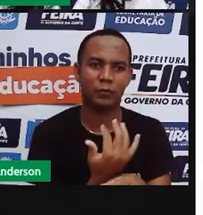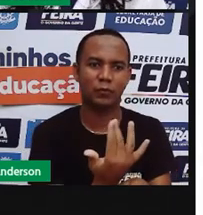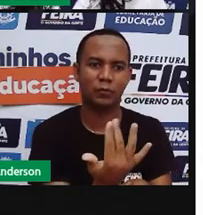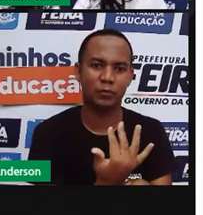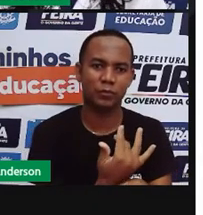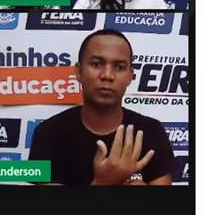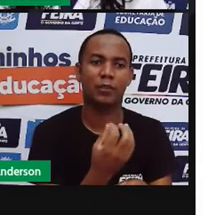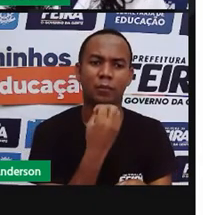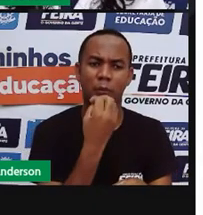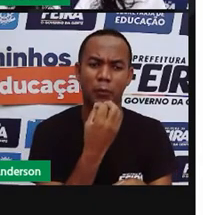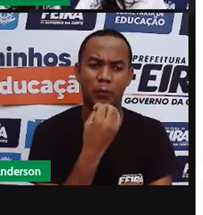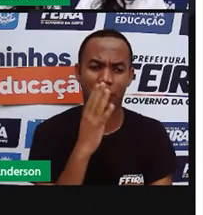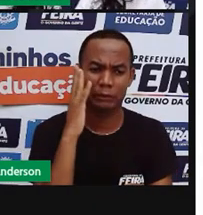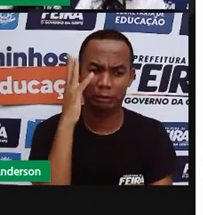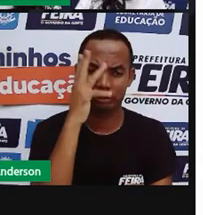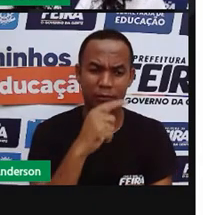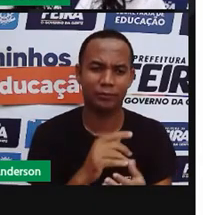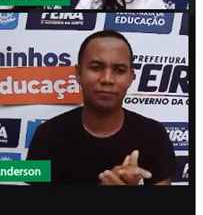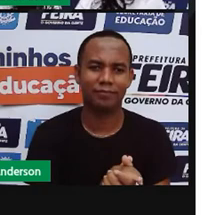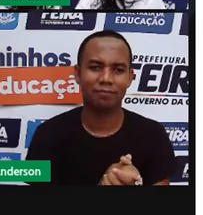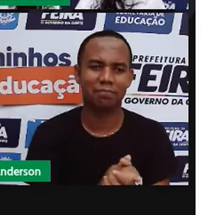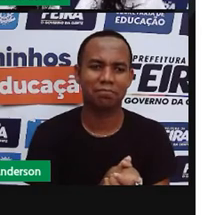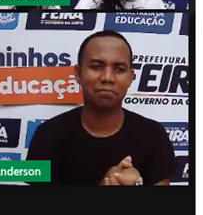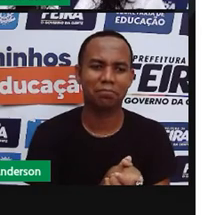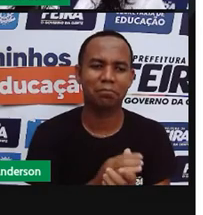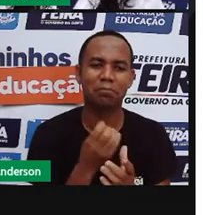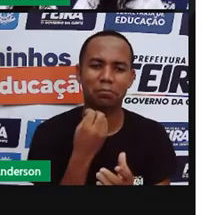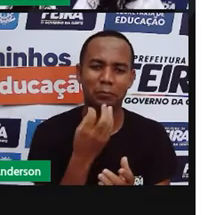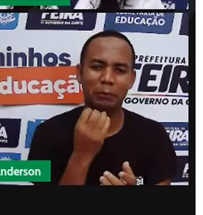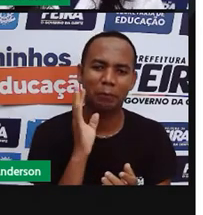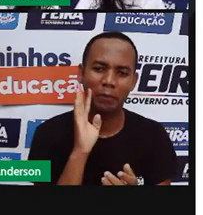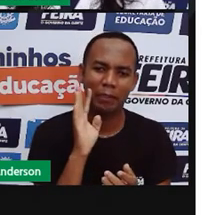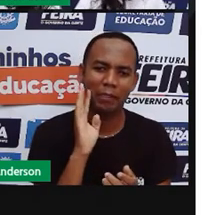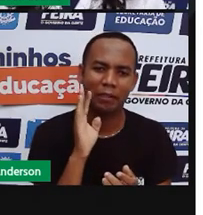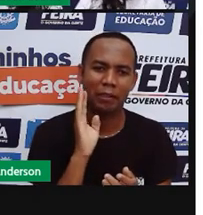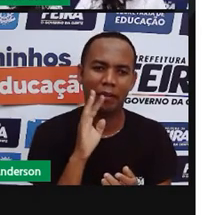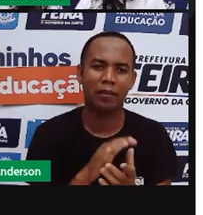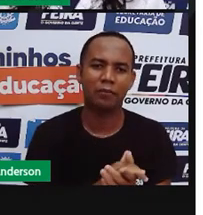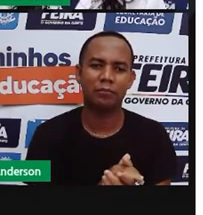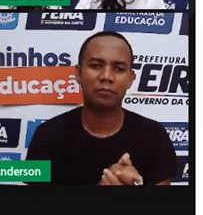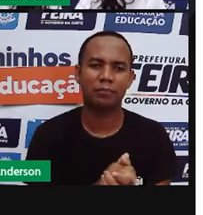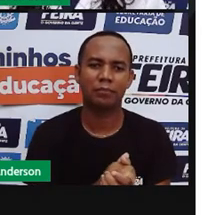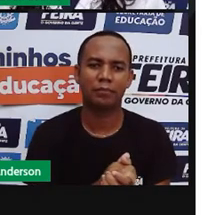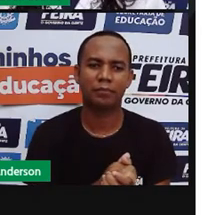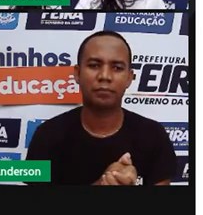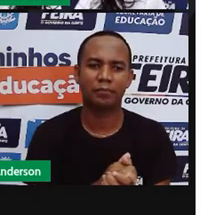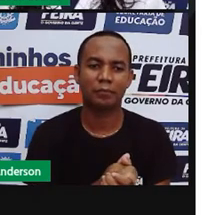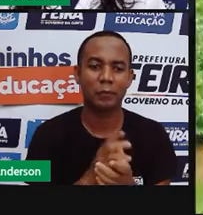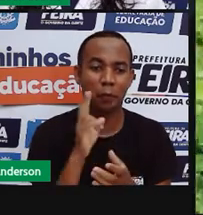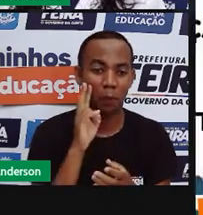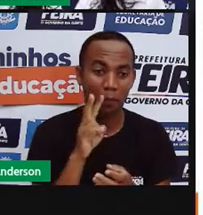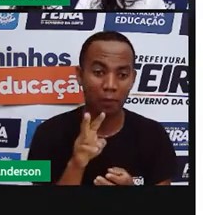Lindo, né, gente? Tudo precinho e sem produto químico. Olha.